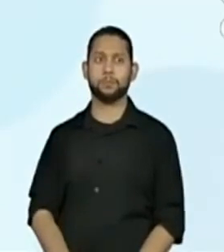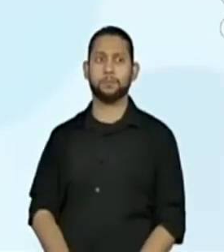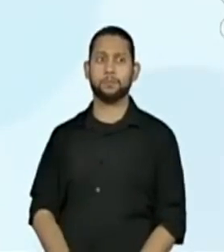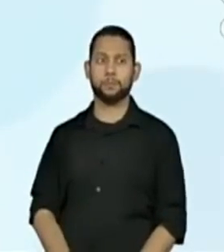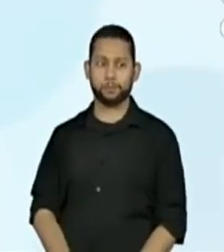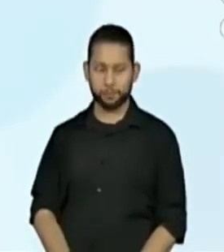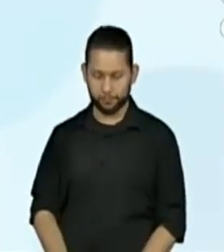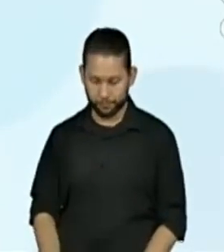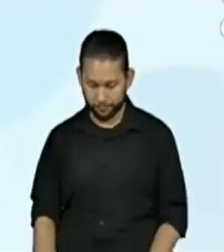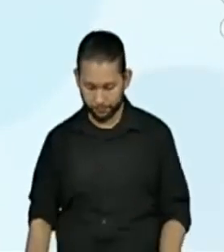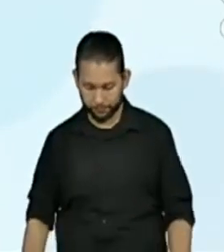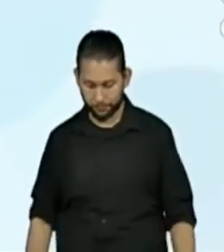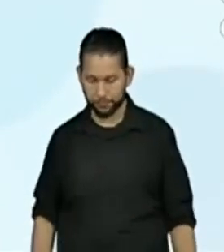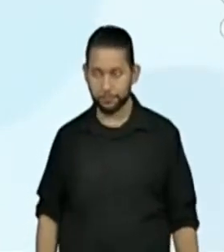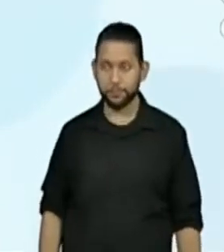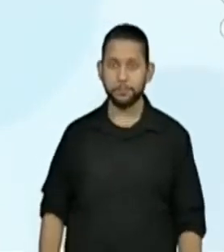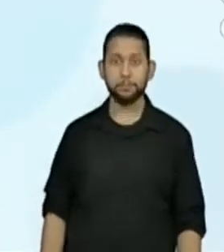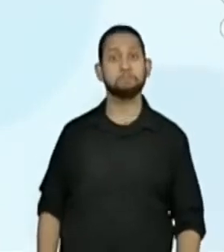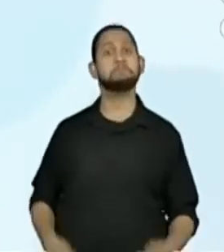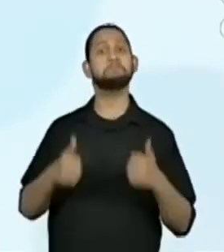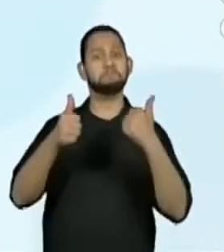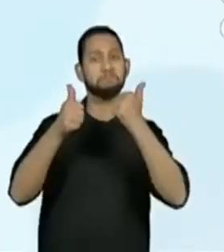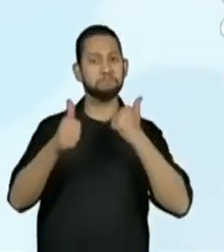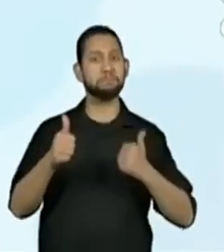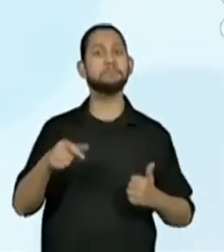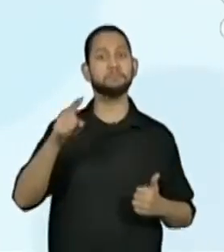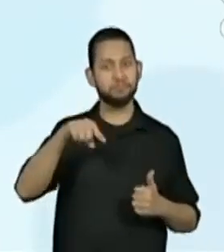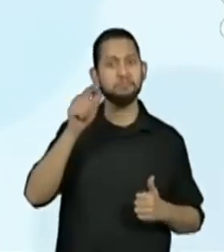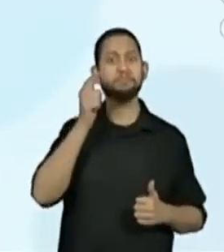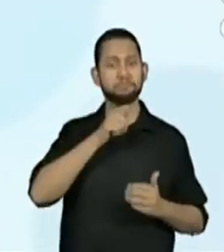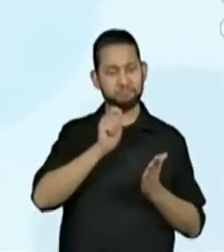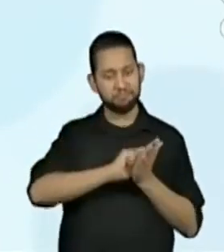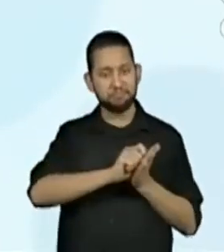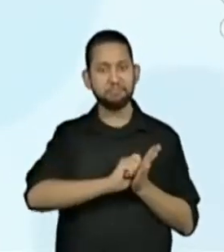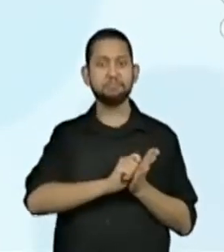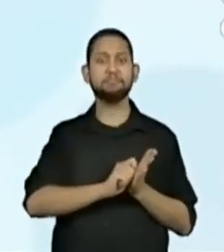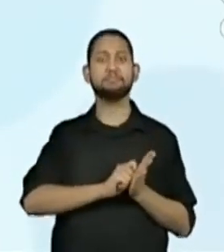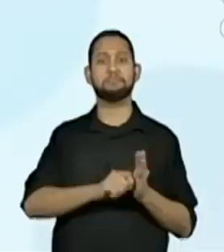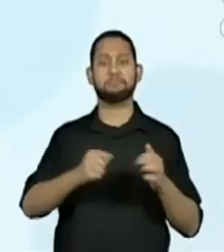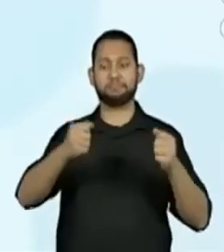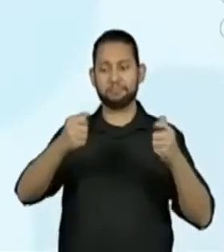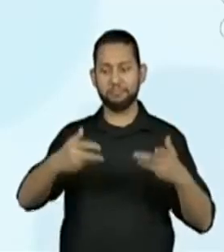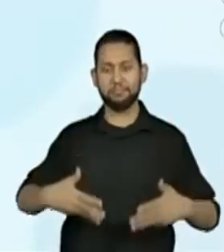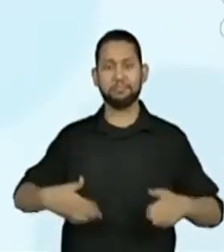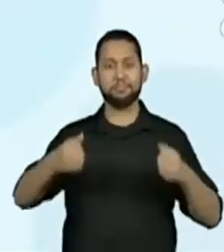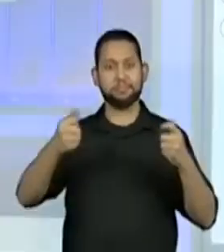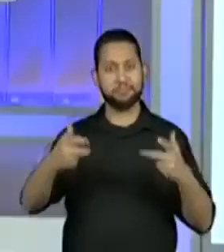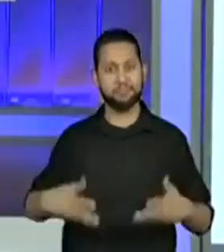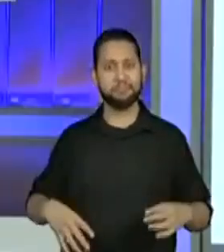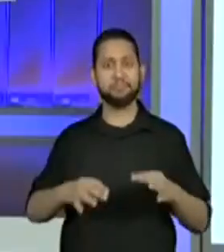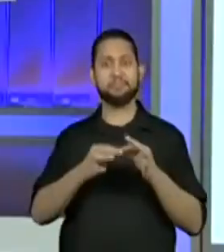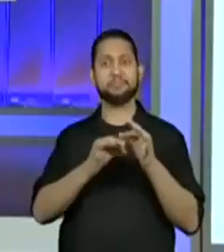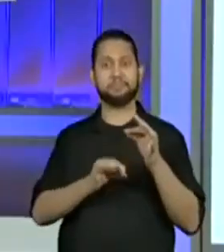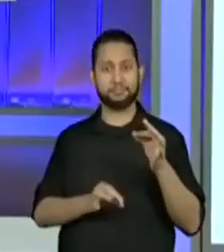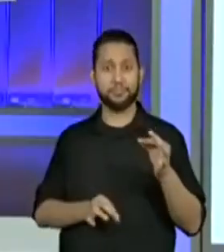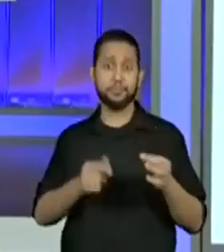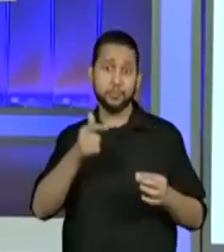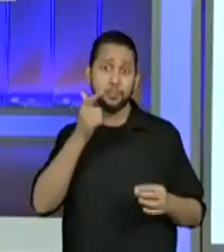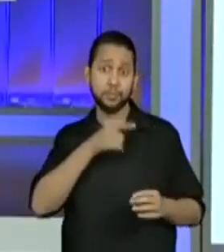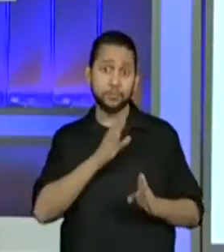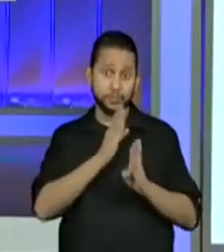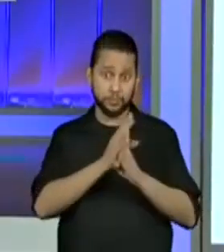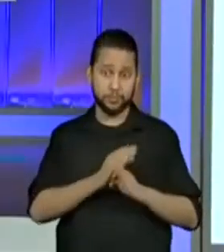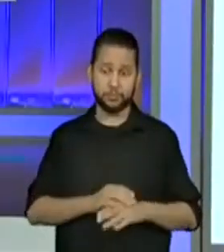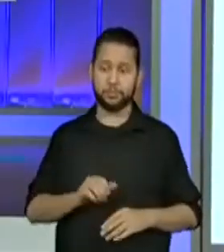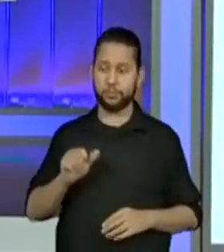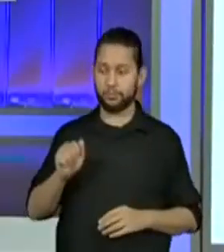e 6 Muito bem. Escrevemos, então, por extenso, os pontos que localizamos aí em